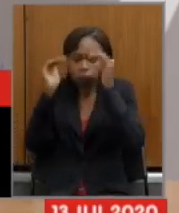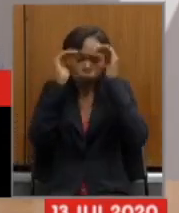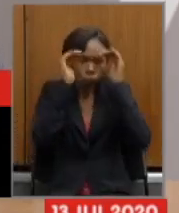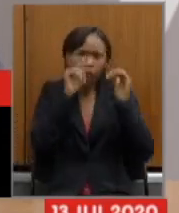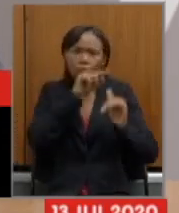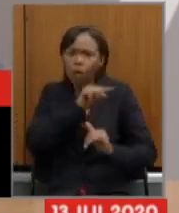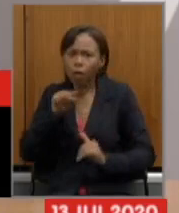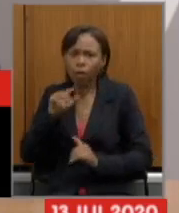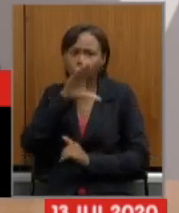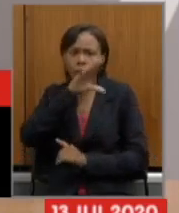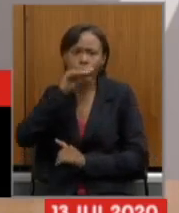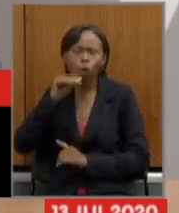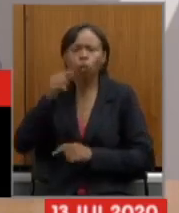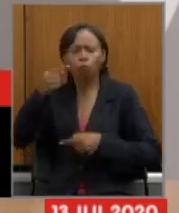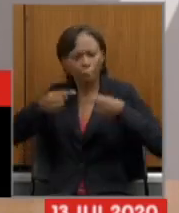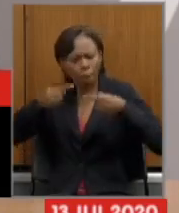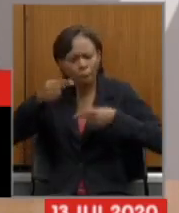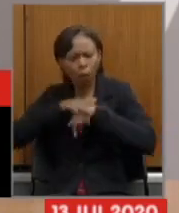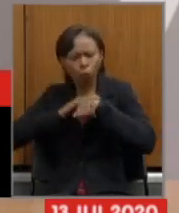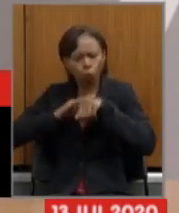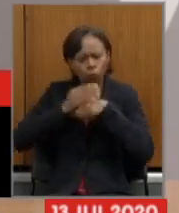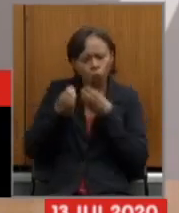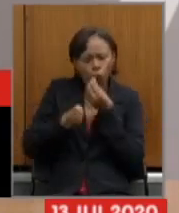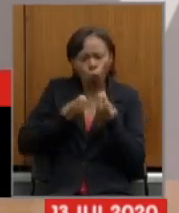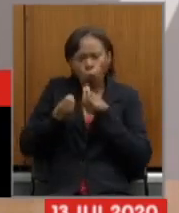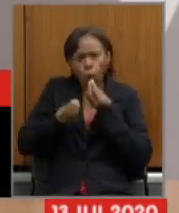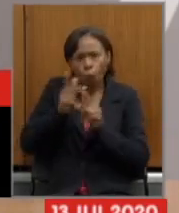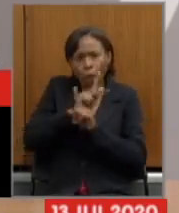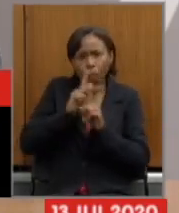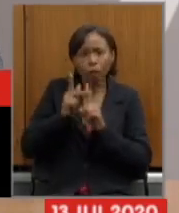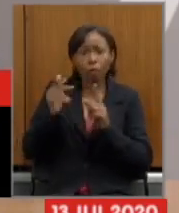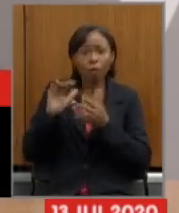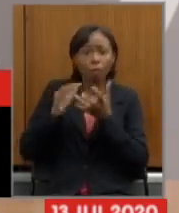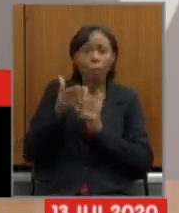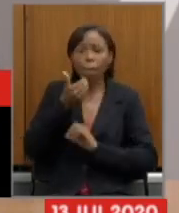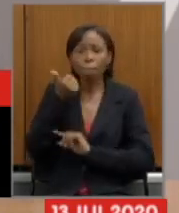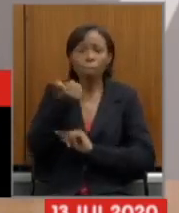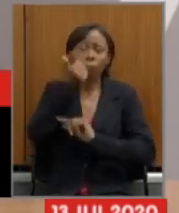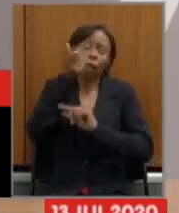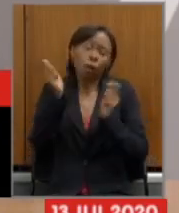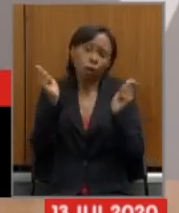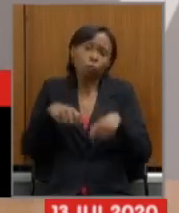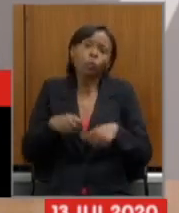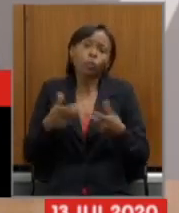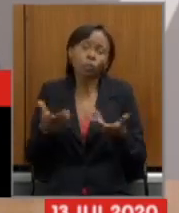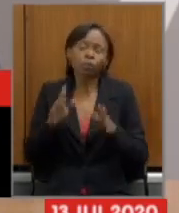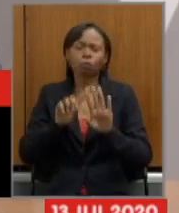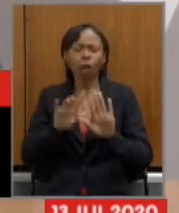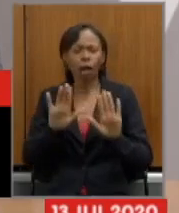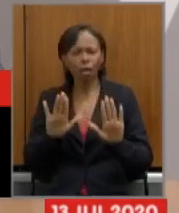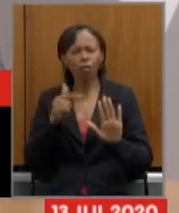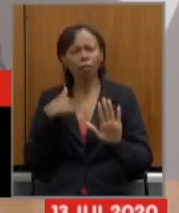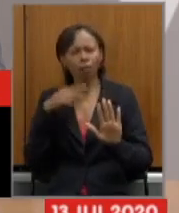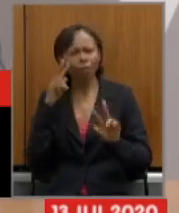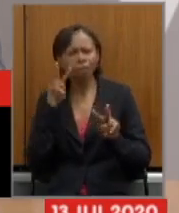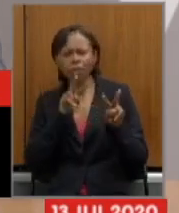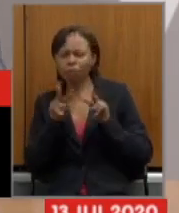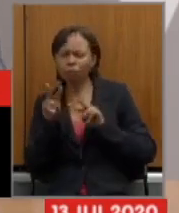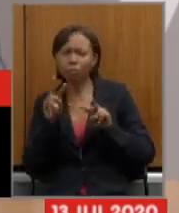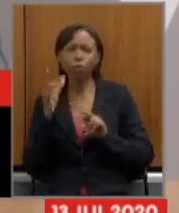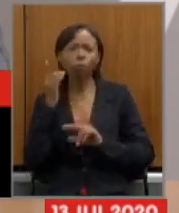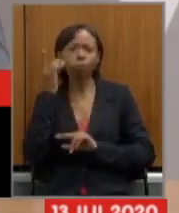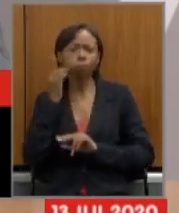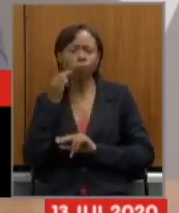poder discutir e aprovar a melhor reforma da previdência possível mas fico muito satisfeita de ver na fala dos meus pares aqui dos colegas